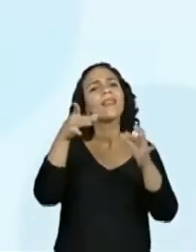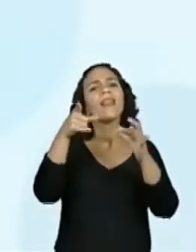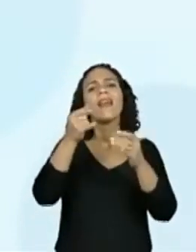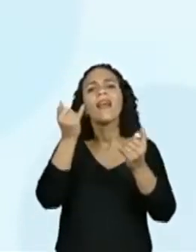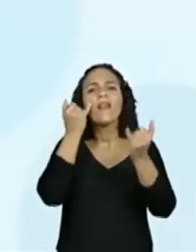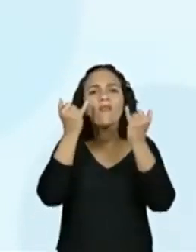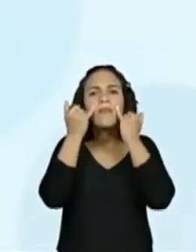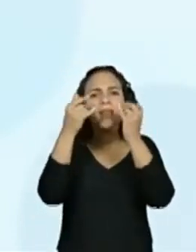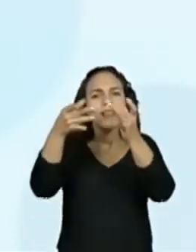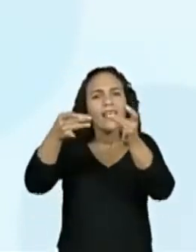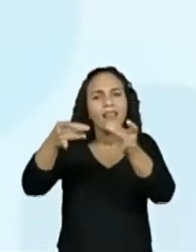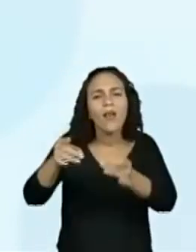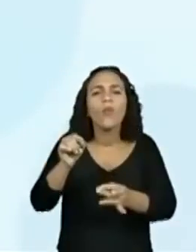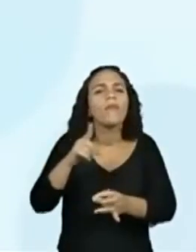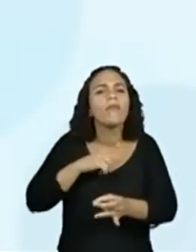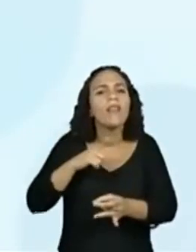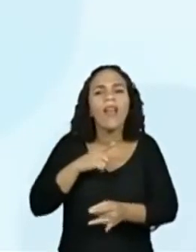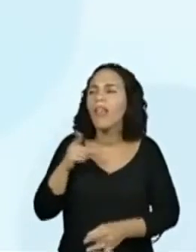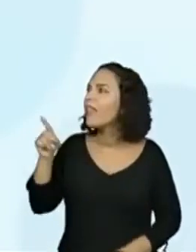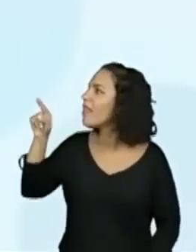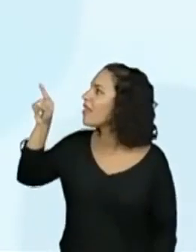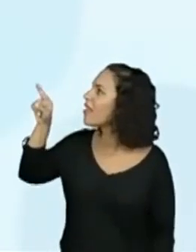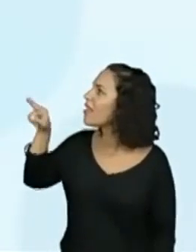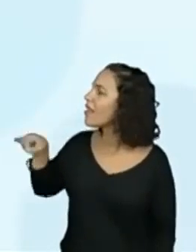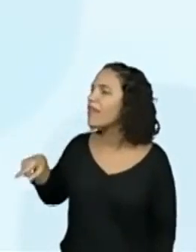informação na ficha?